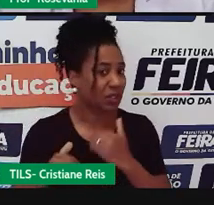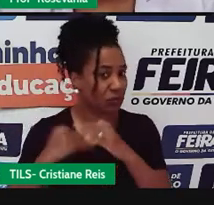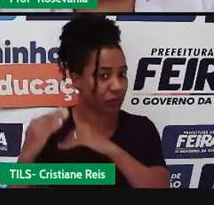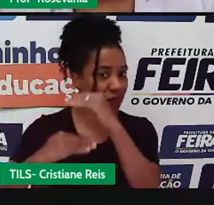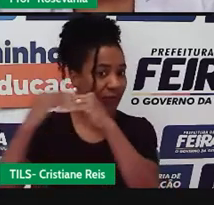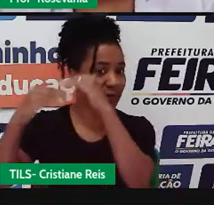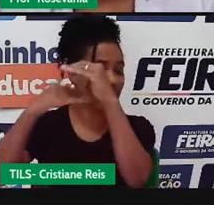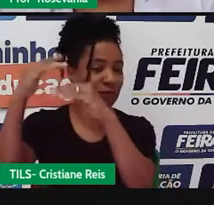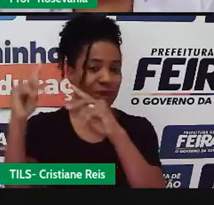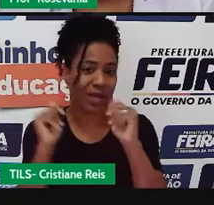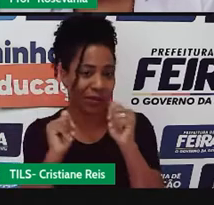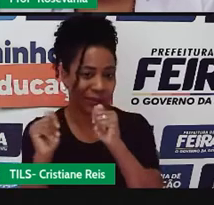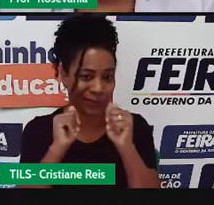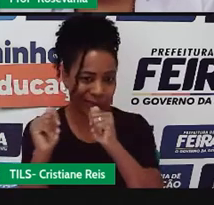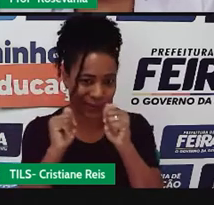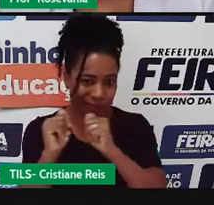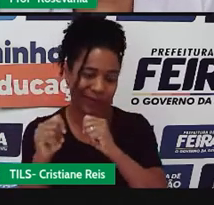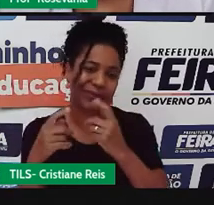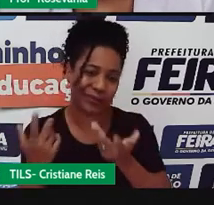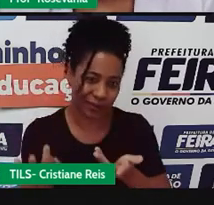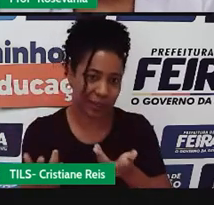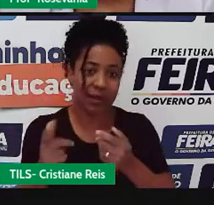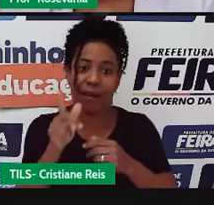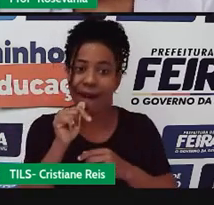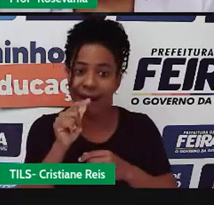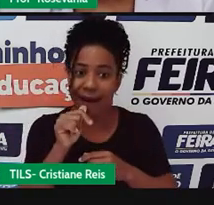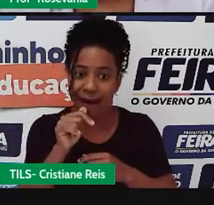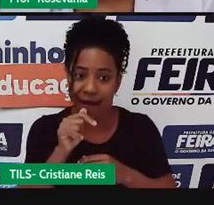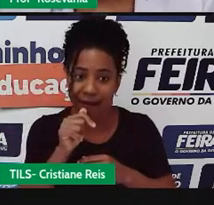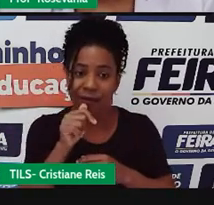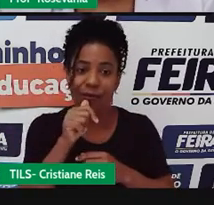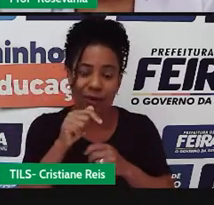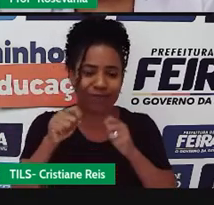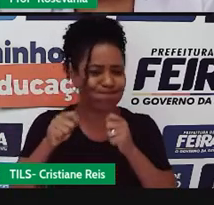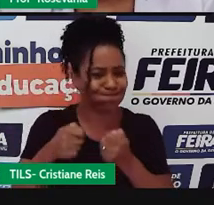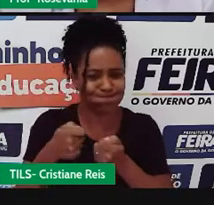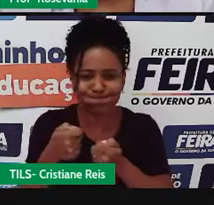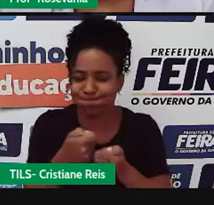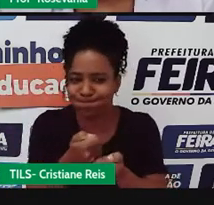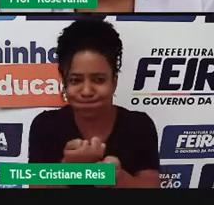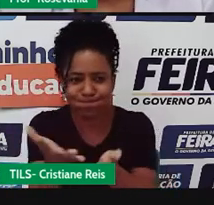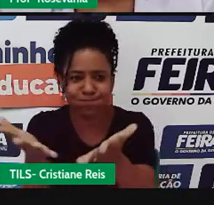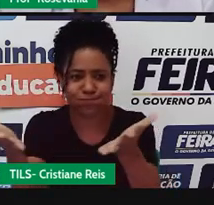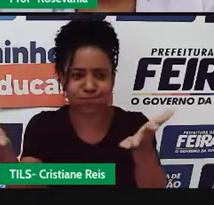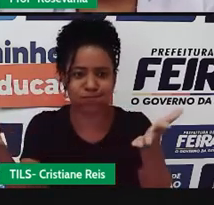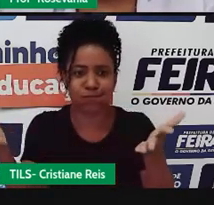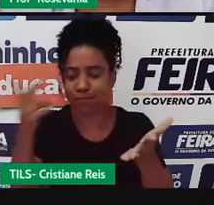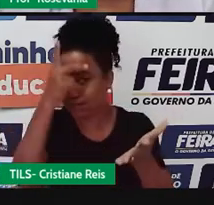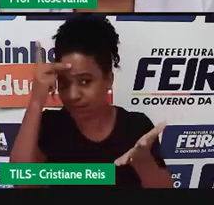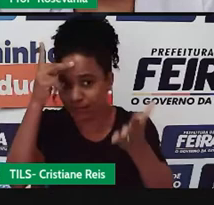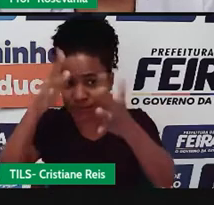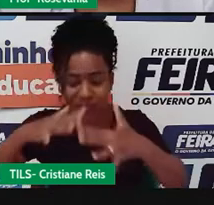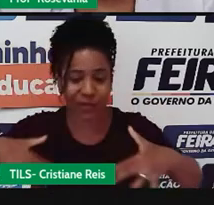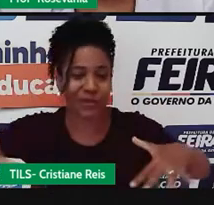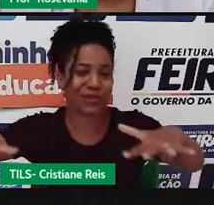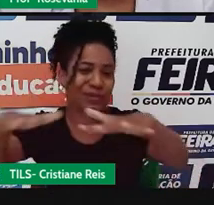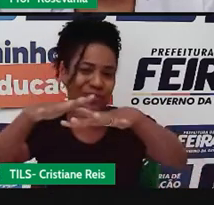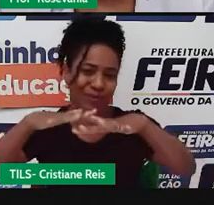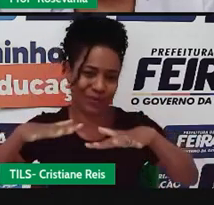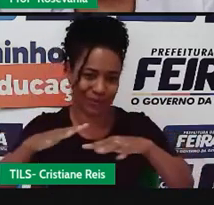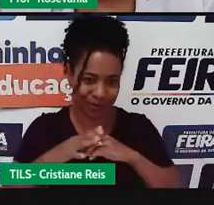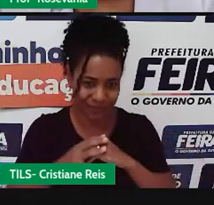maior demanda por recursos hídricos do país, porque ele está justamente nessa região, como eu falei pra vocês, né, nessa parte, pega